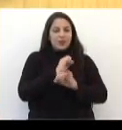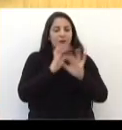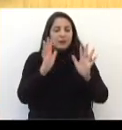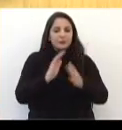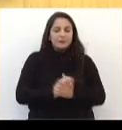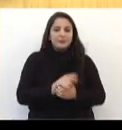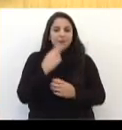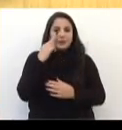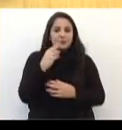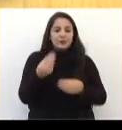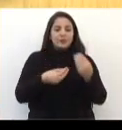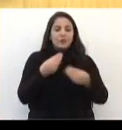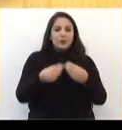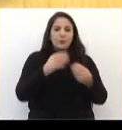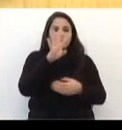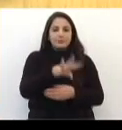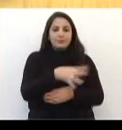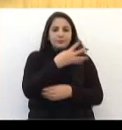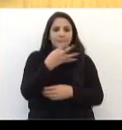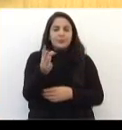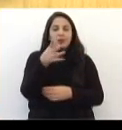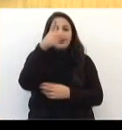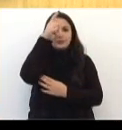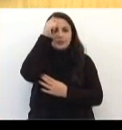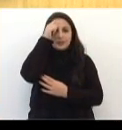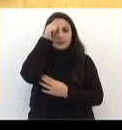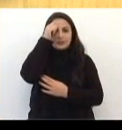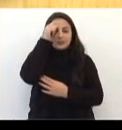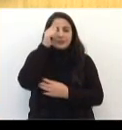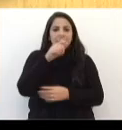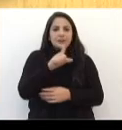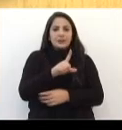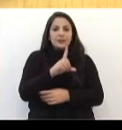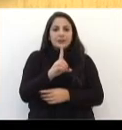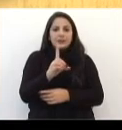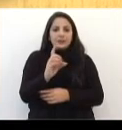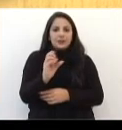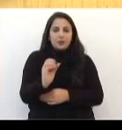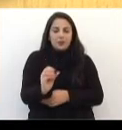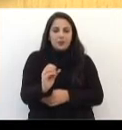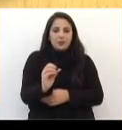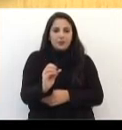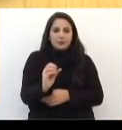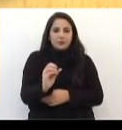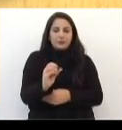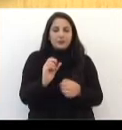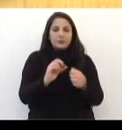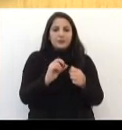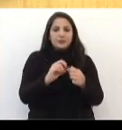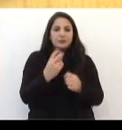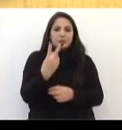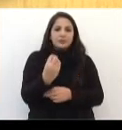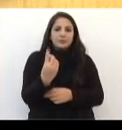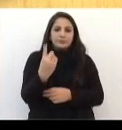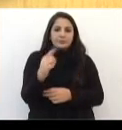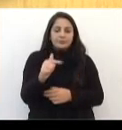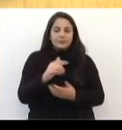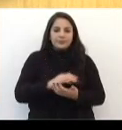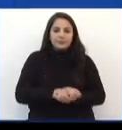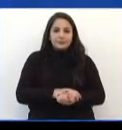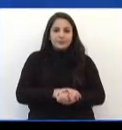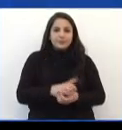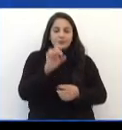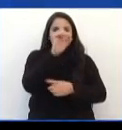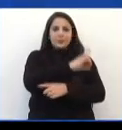fraterno. Veja como ficou o calendário para a análise da Lei das Diretrizes Orçamentárias para o exercício de 2017.